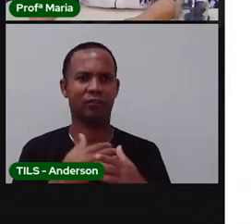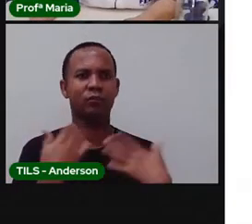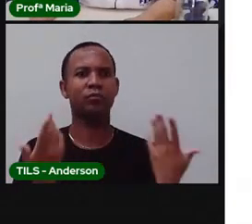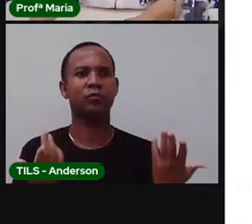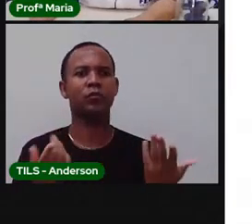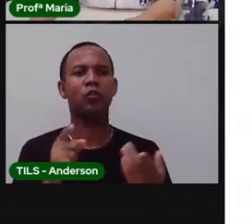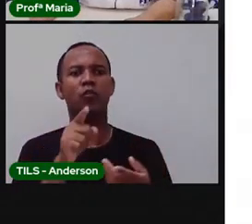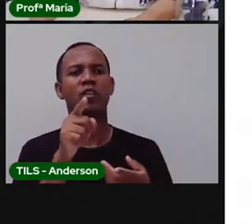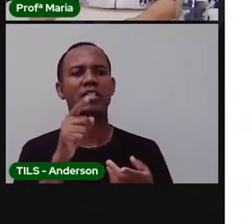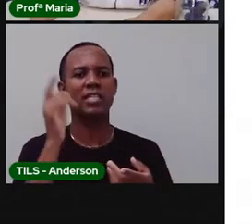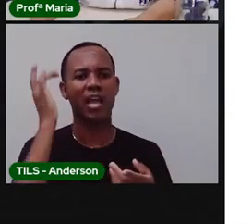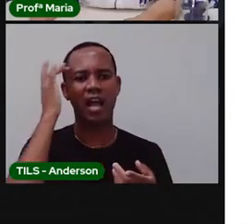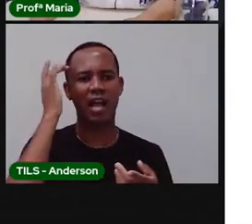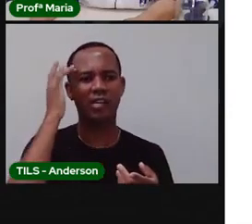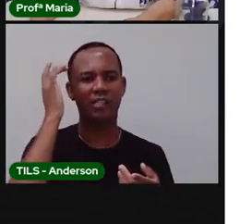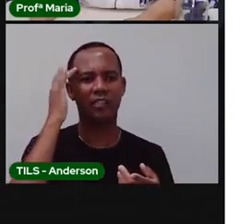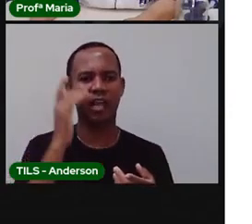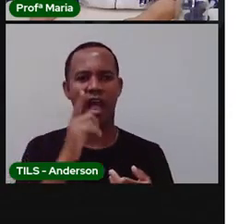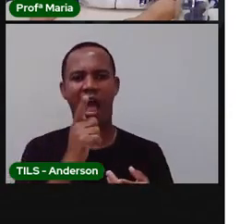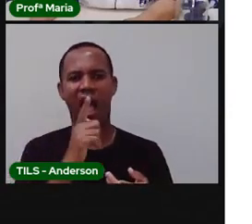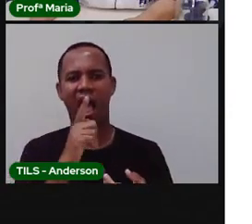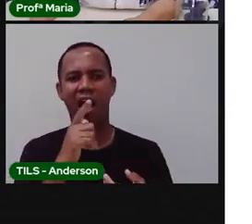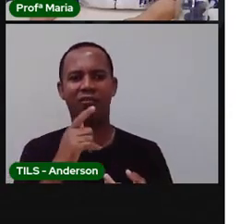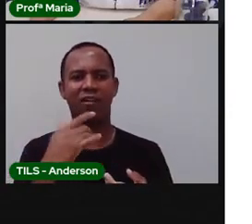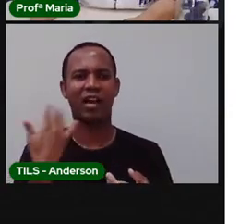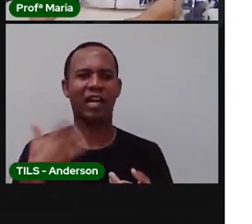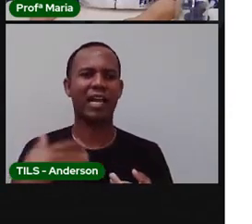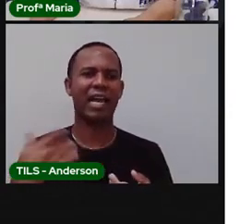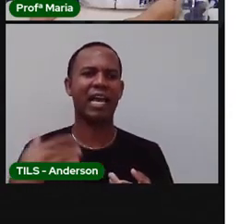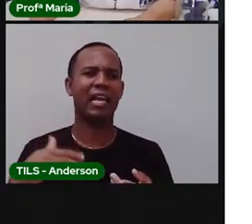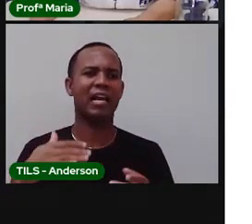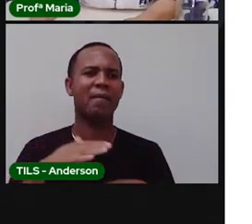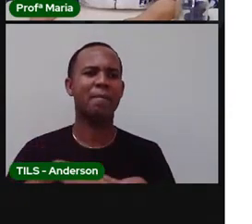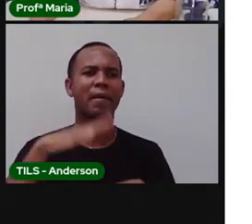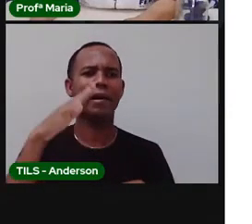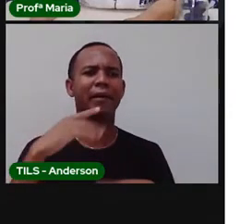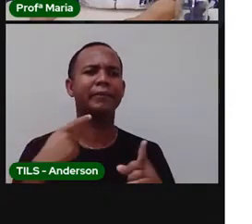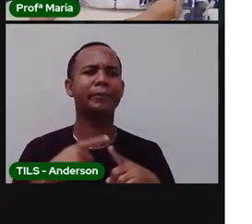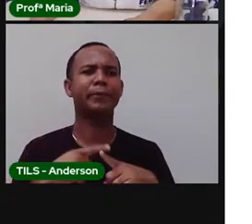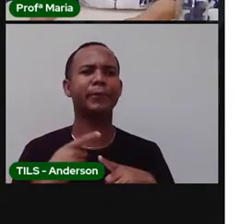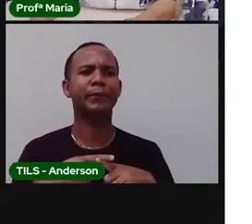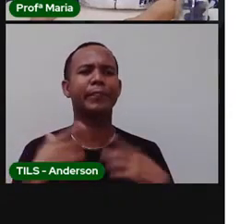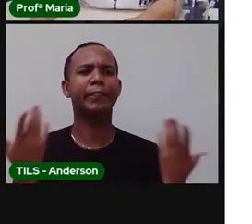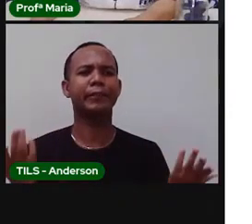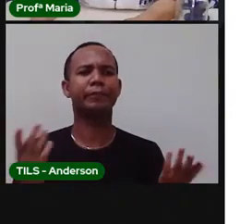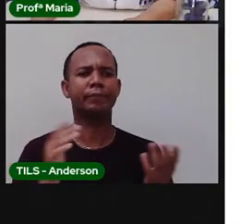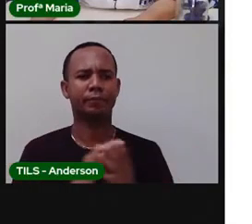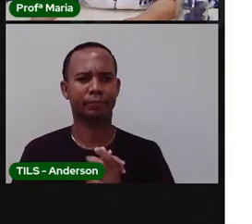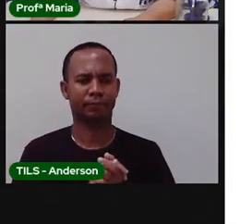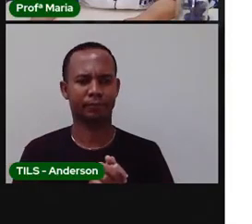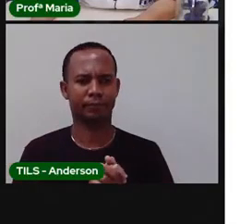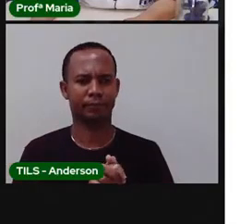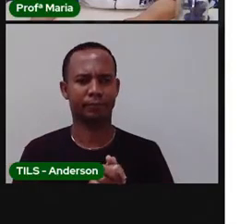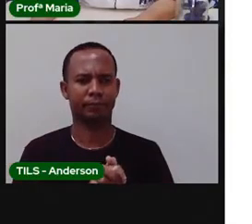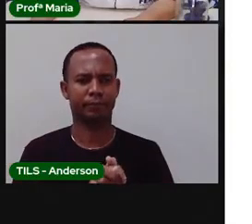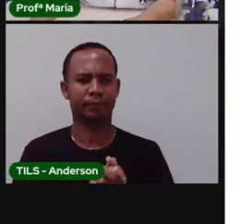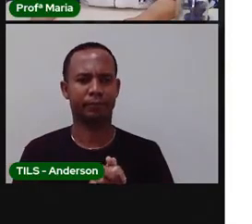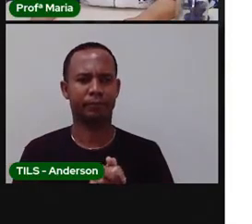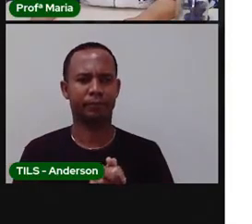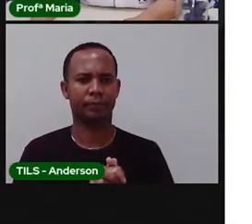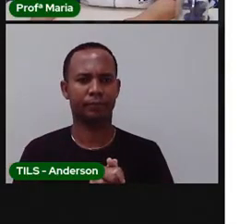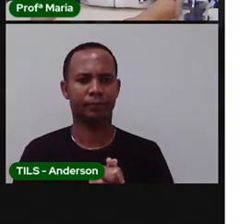você acha que torna a conta de água mais cara? Por que será que a conta de água pode ficar mais cara? Né?